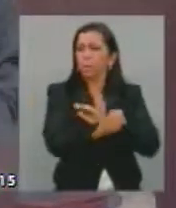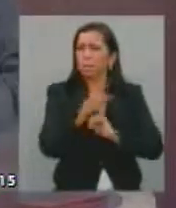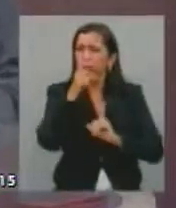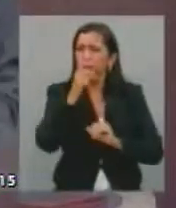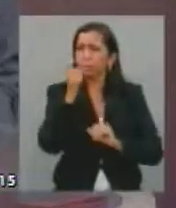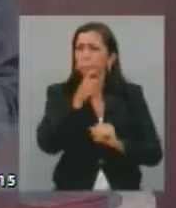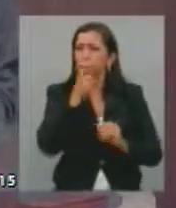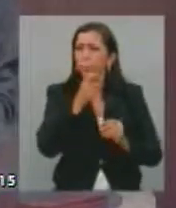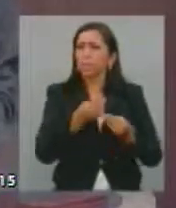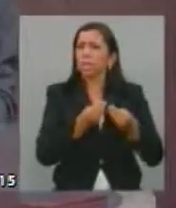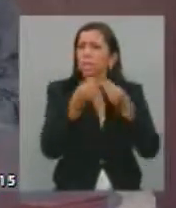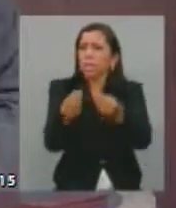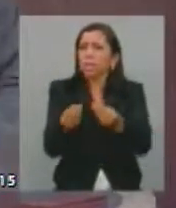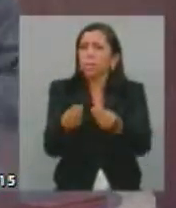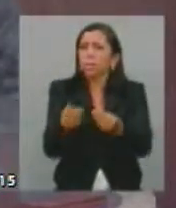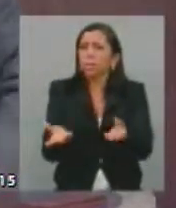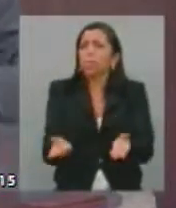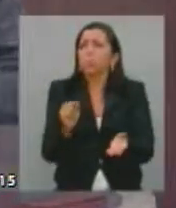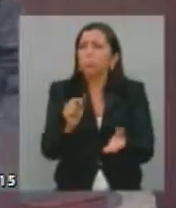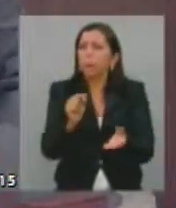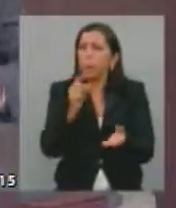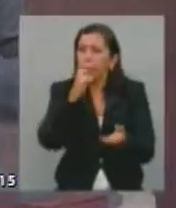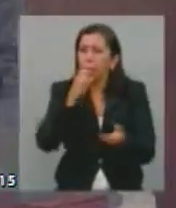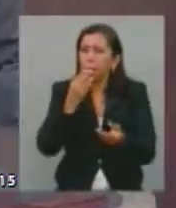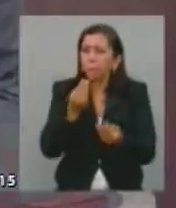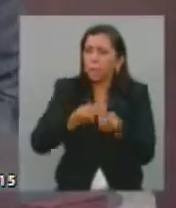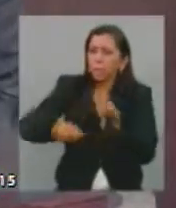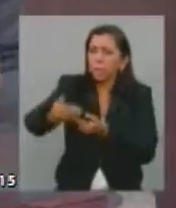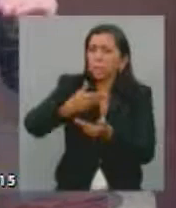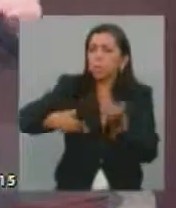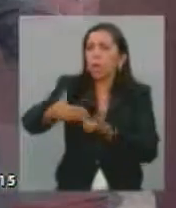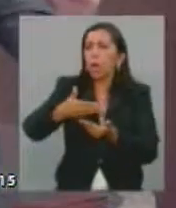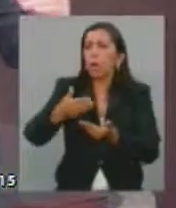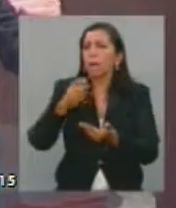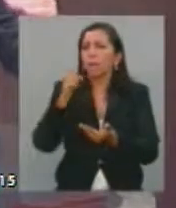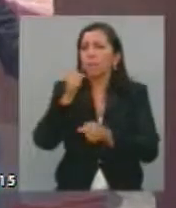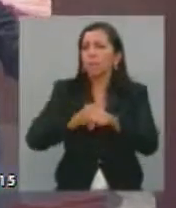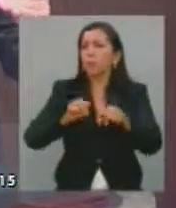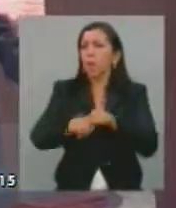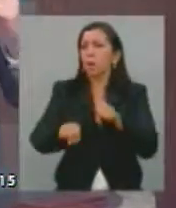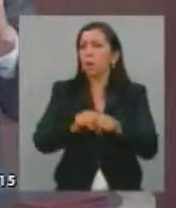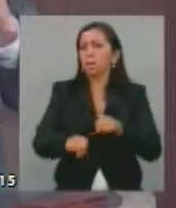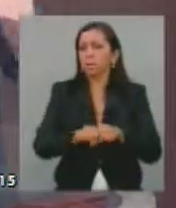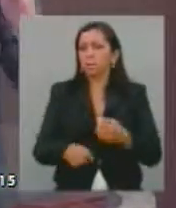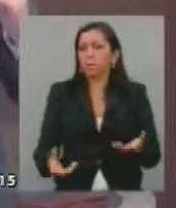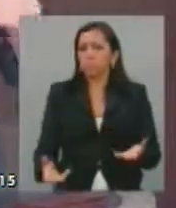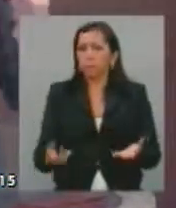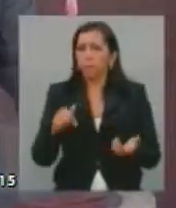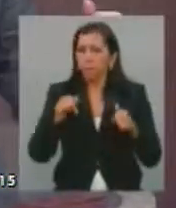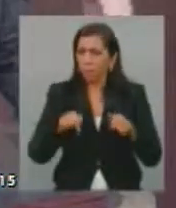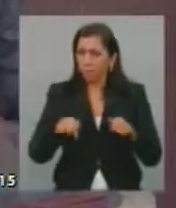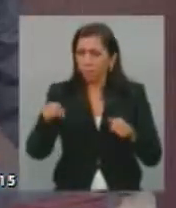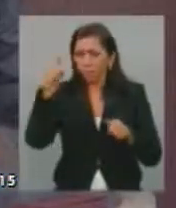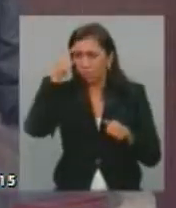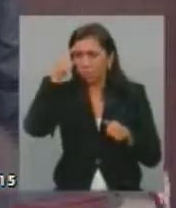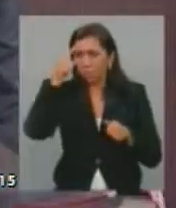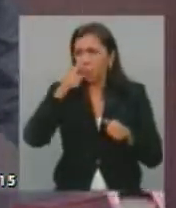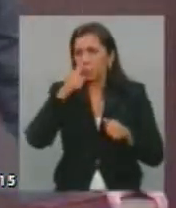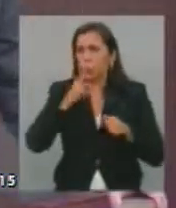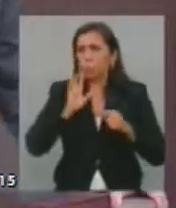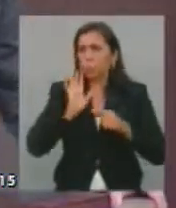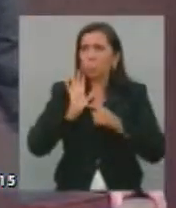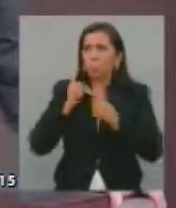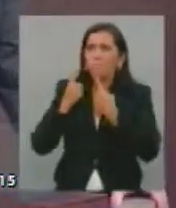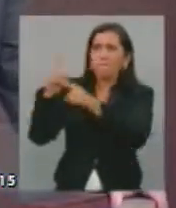verdade, o está se produzindo é um mecanismo de mais violência. E aqui, não estou fazendo polarização com o